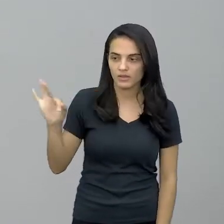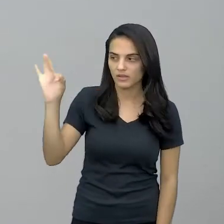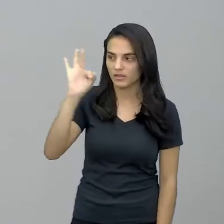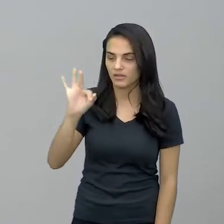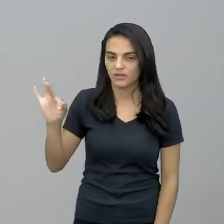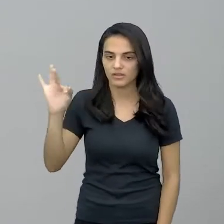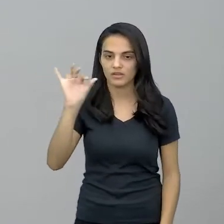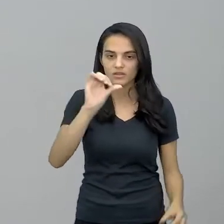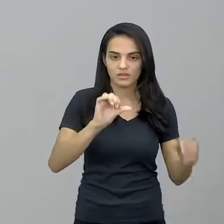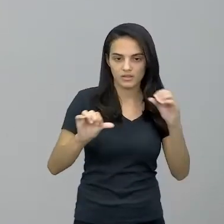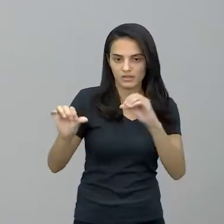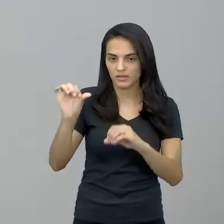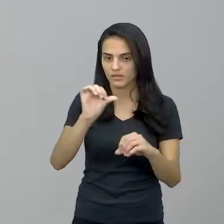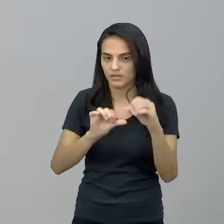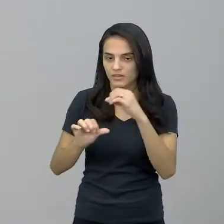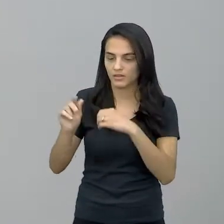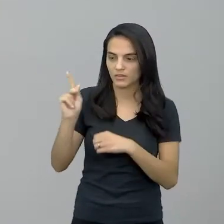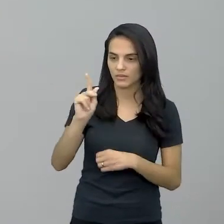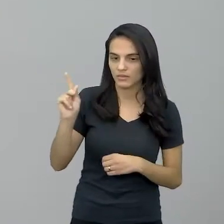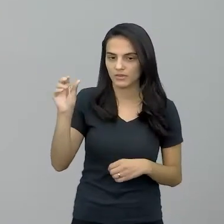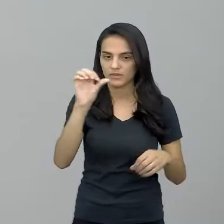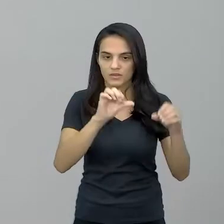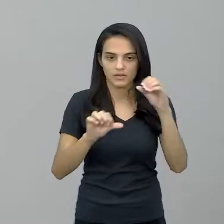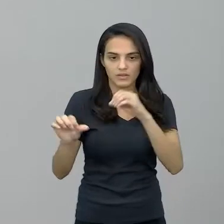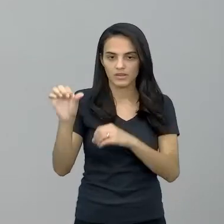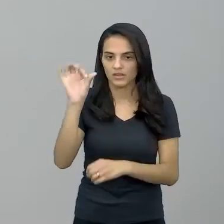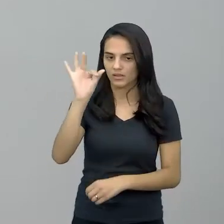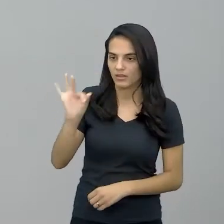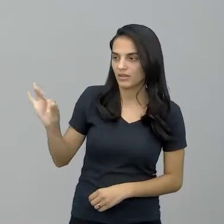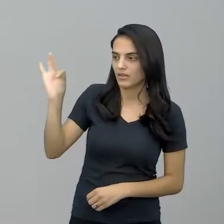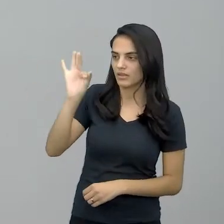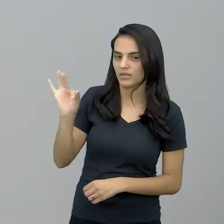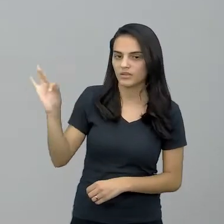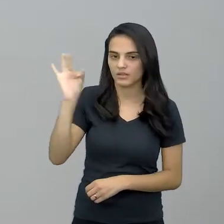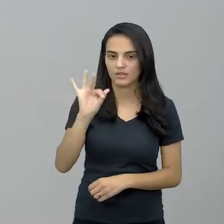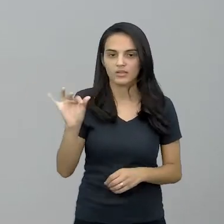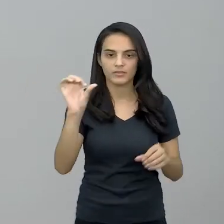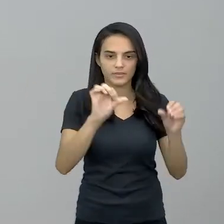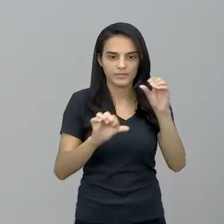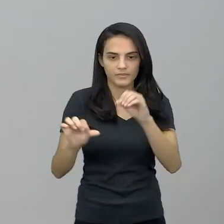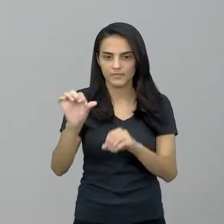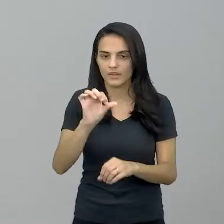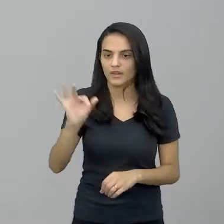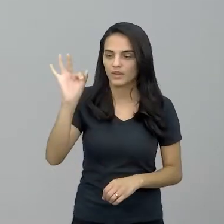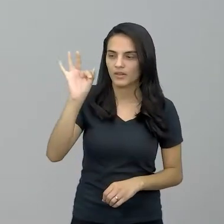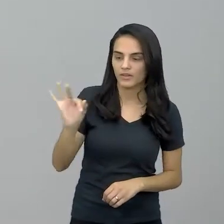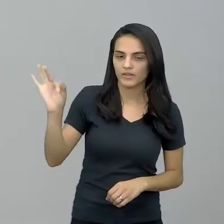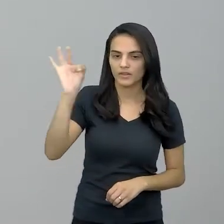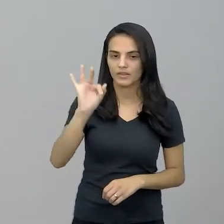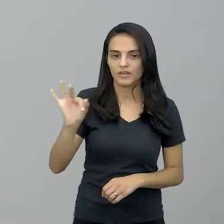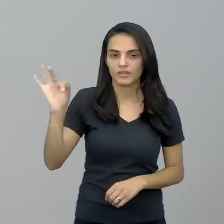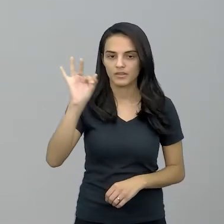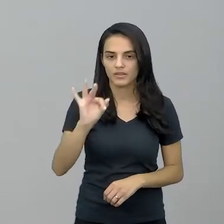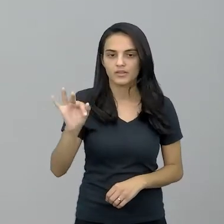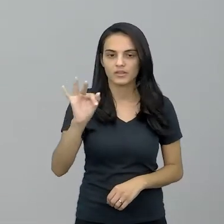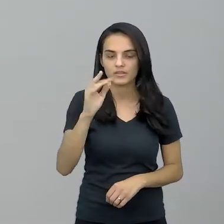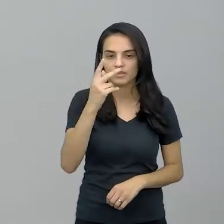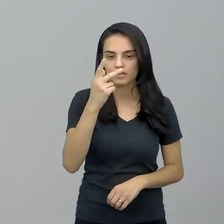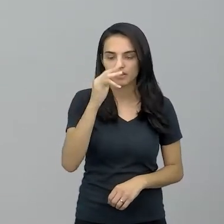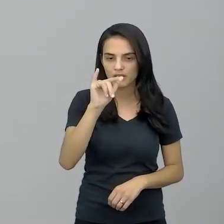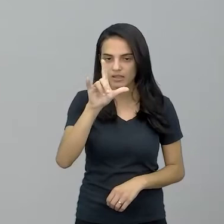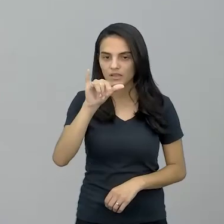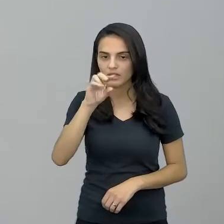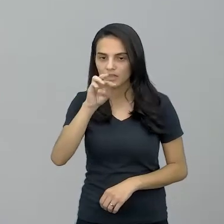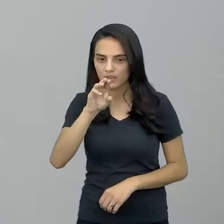de Química, né, ele é professor de Química da Faculdade de Química da Universidade lá no Peru, em Lima, e